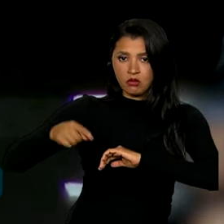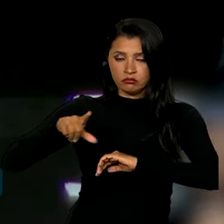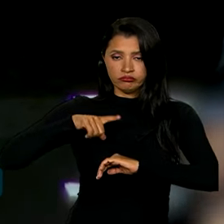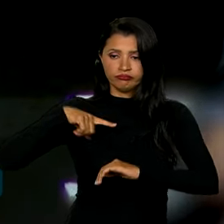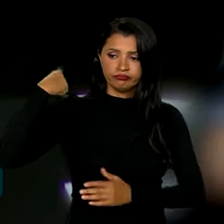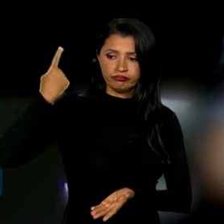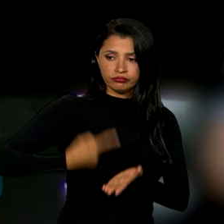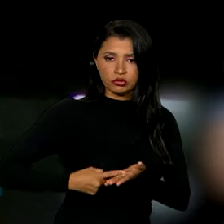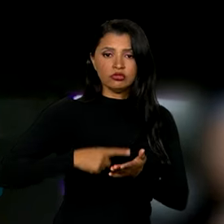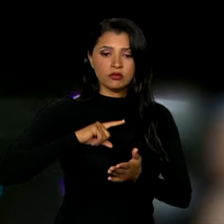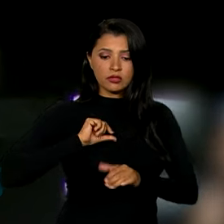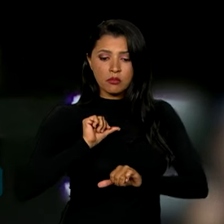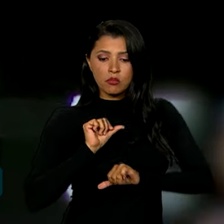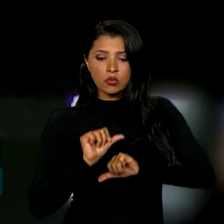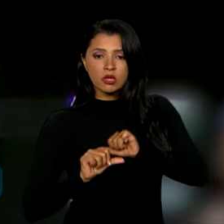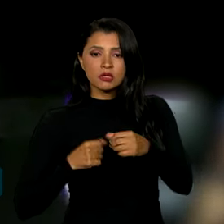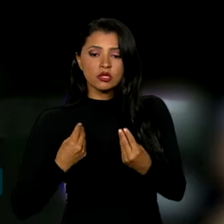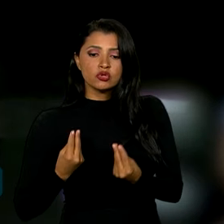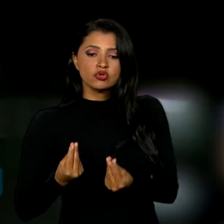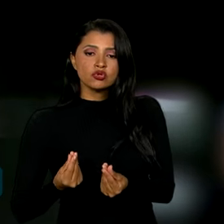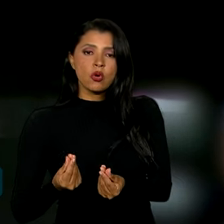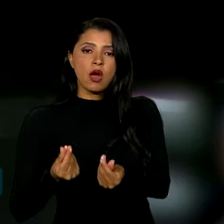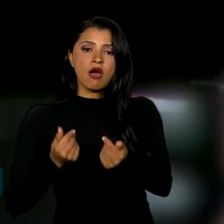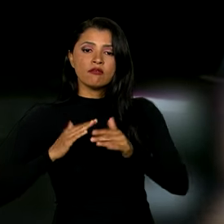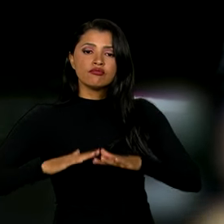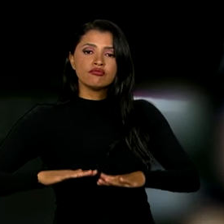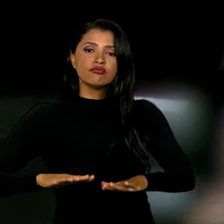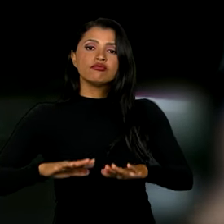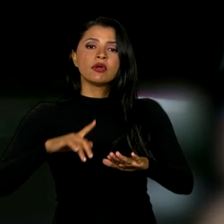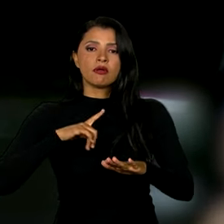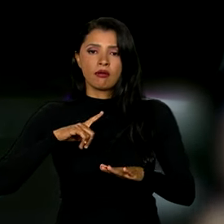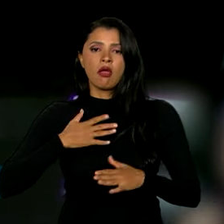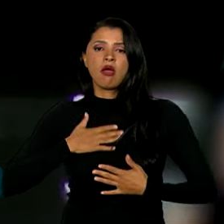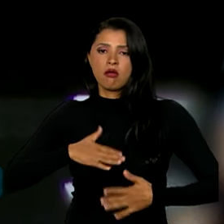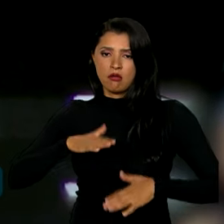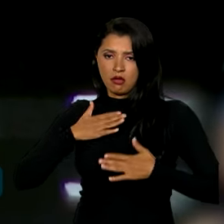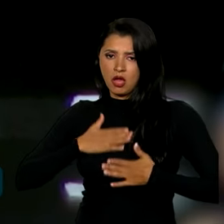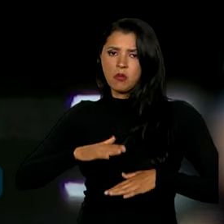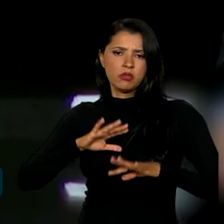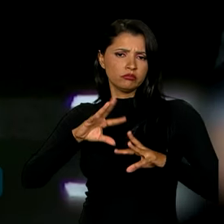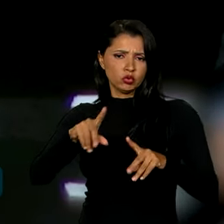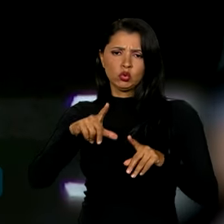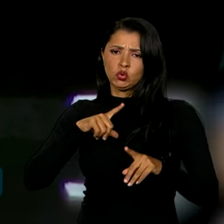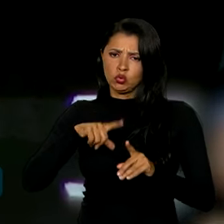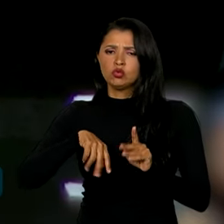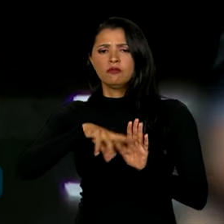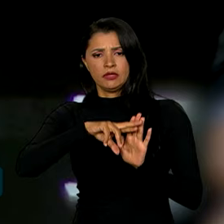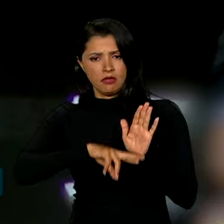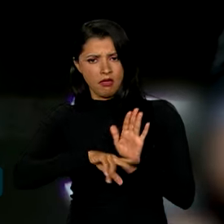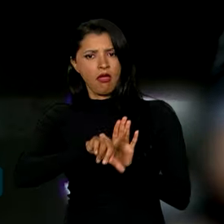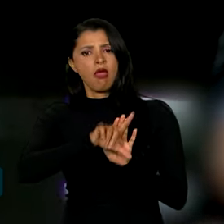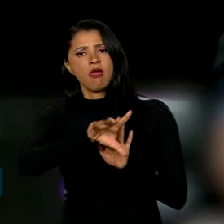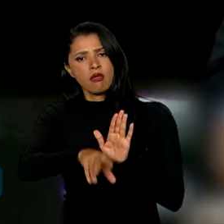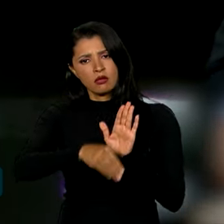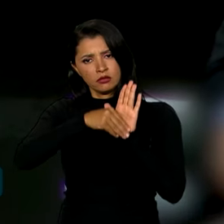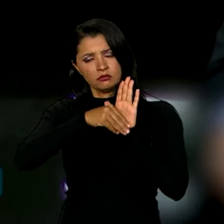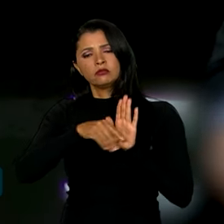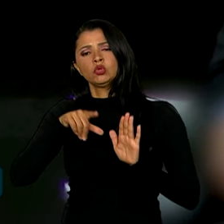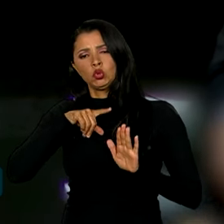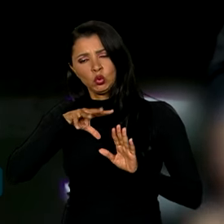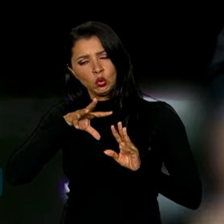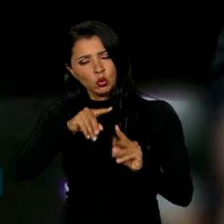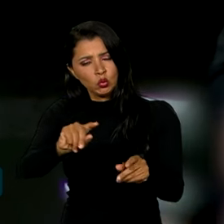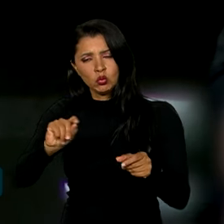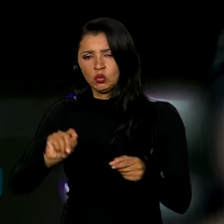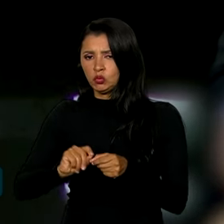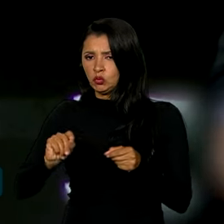uma transição suave, por isso que o tempo todo, tudo vai ser regulamentado por lei complementar, tudo está sendo